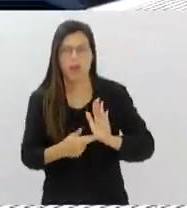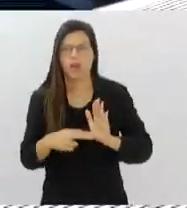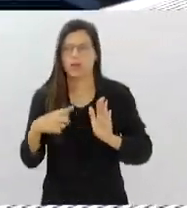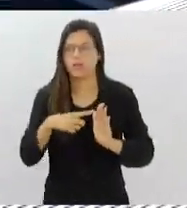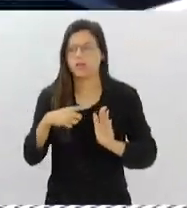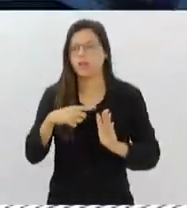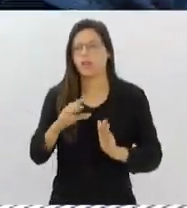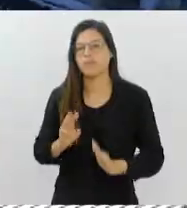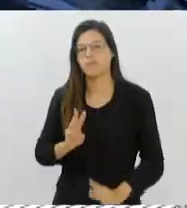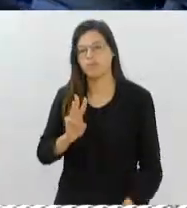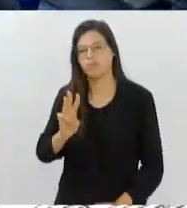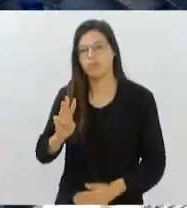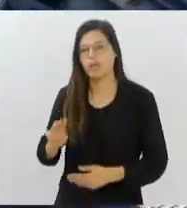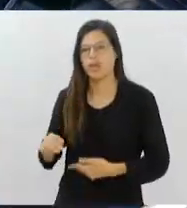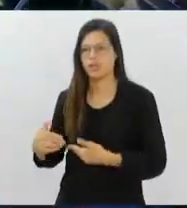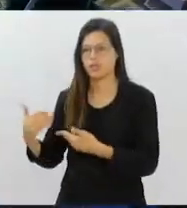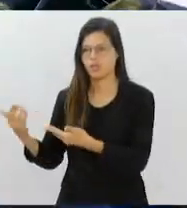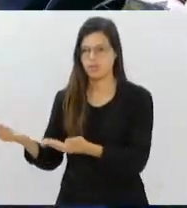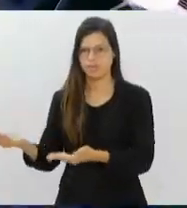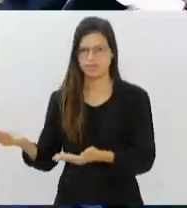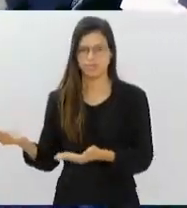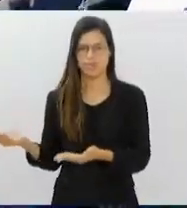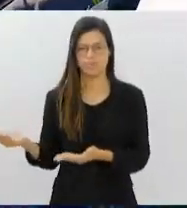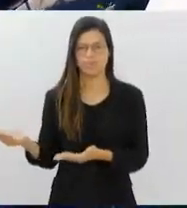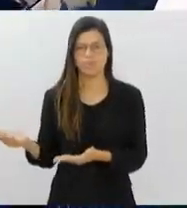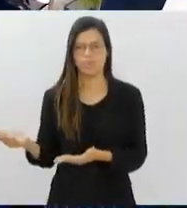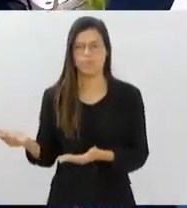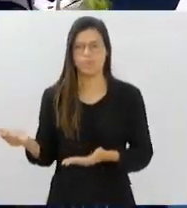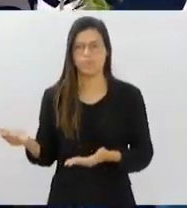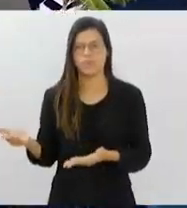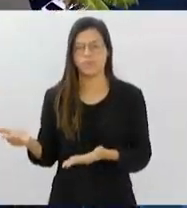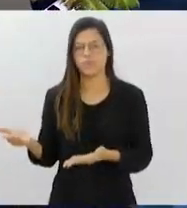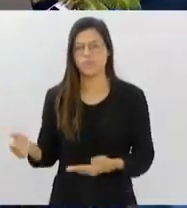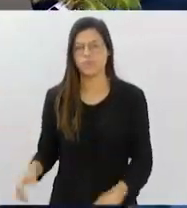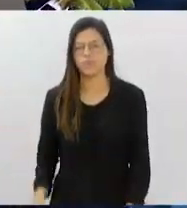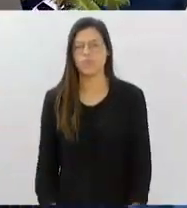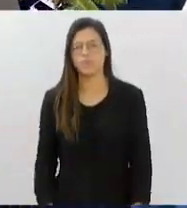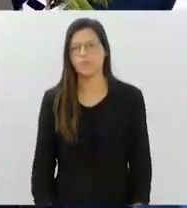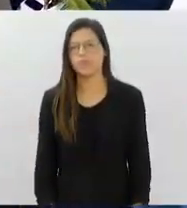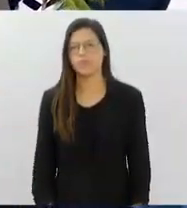disponíveis no site. meiamaratonadecabofrio.com.br